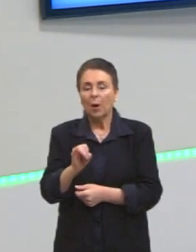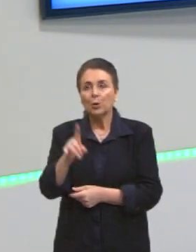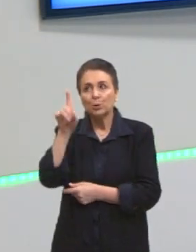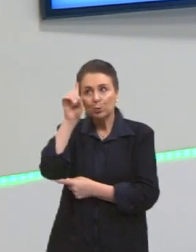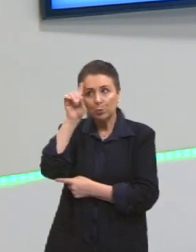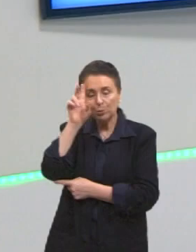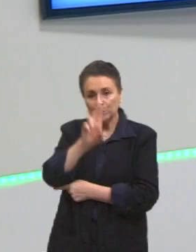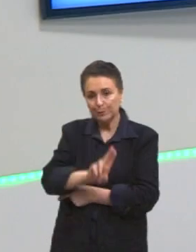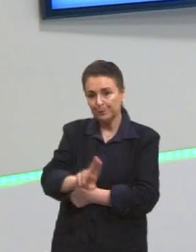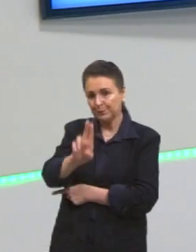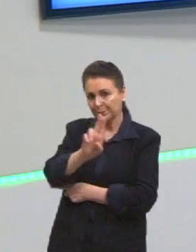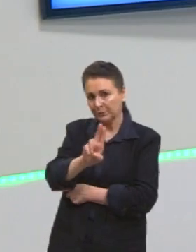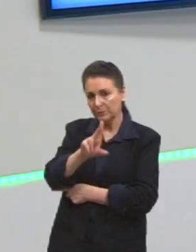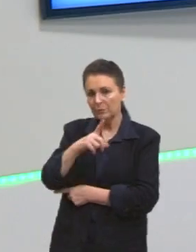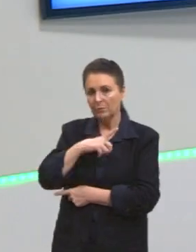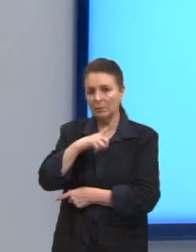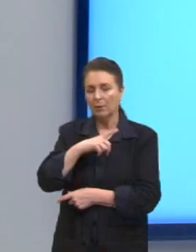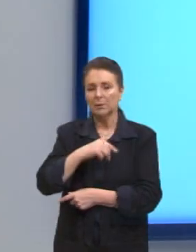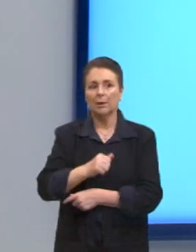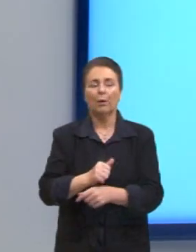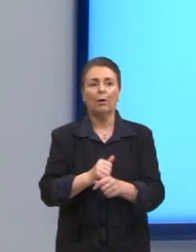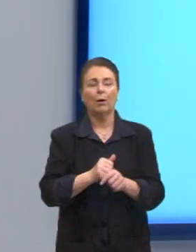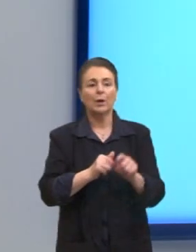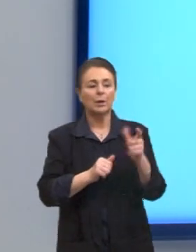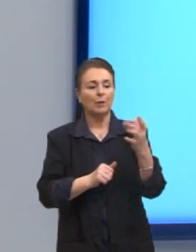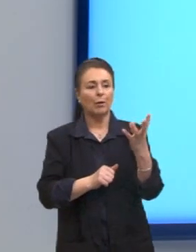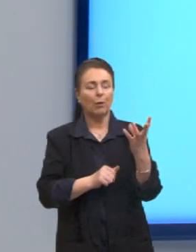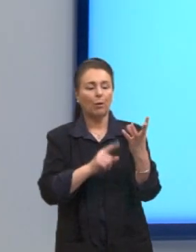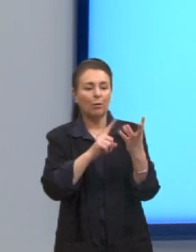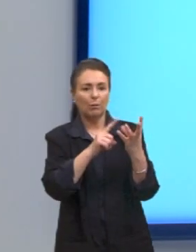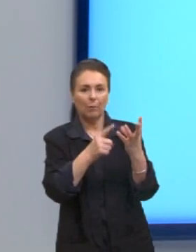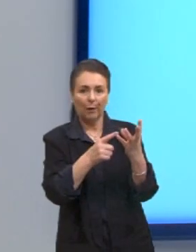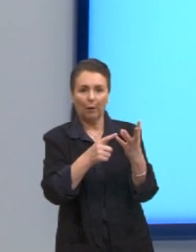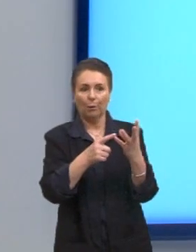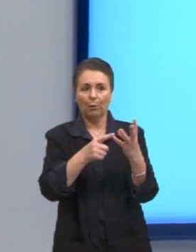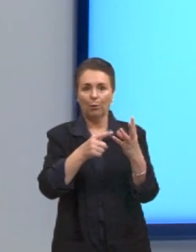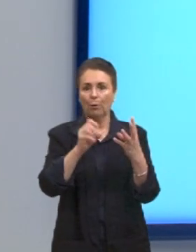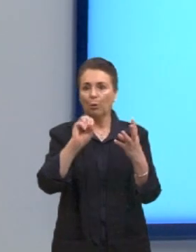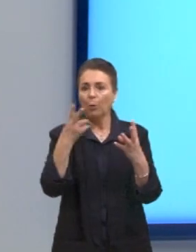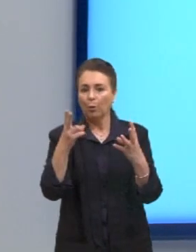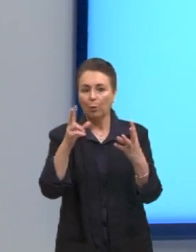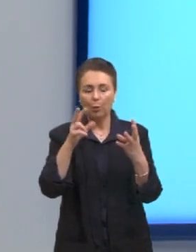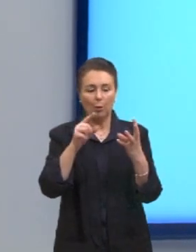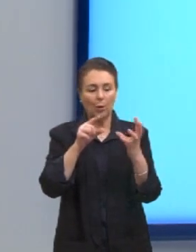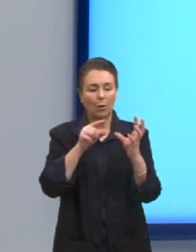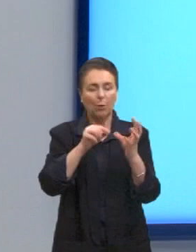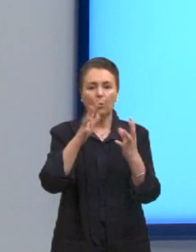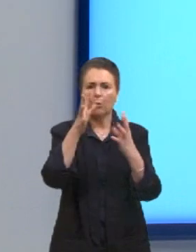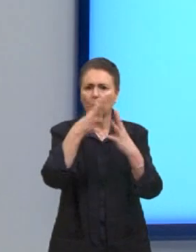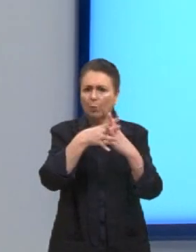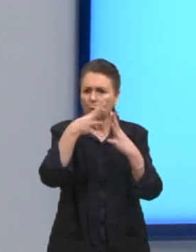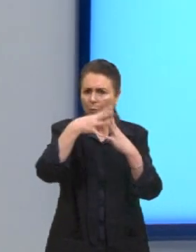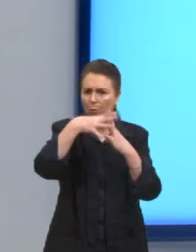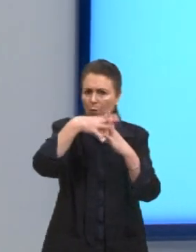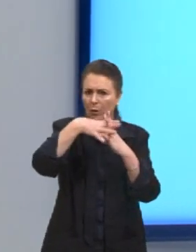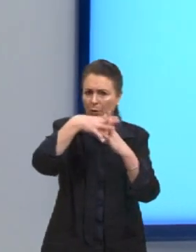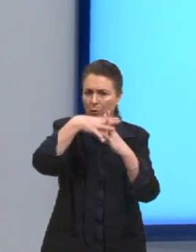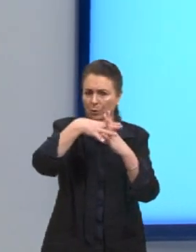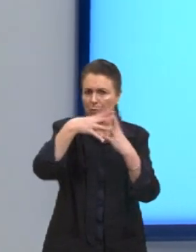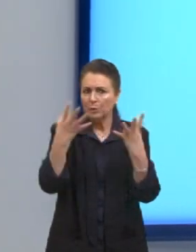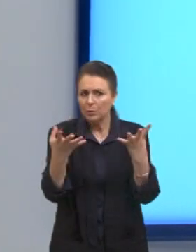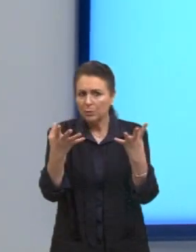exemplo. Aqui termina em vogal, não termina em consoante. E aí, isso é o tipo de coisa que faz com que a nossa pronúncia,